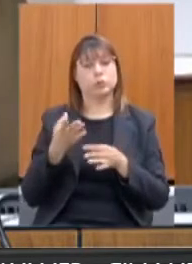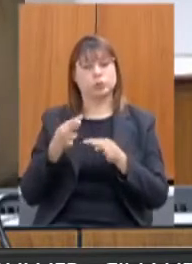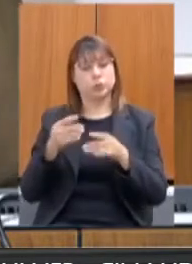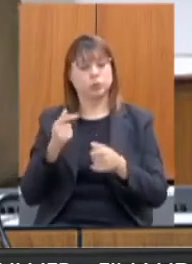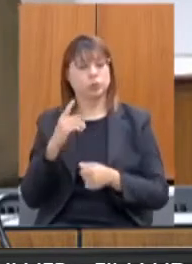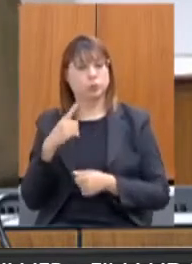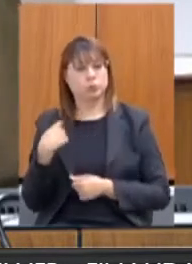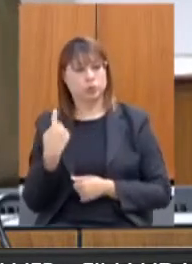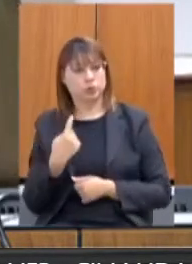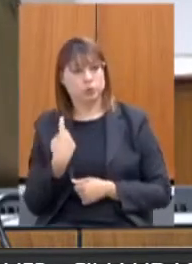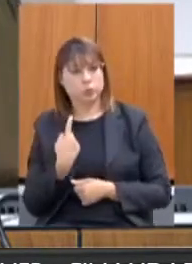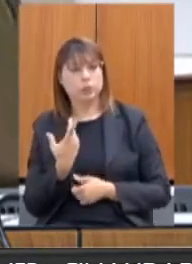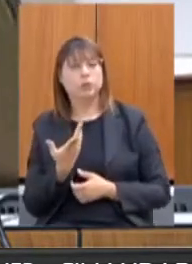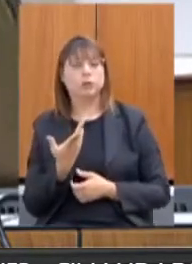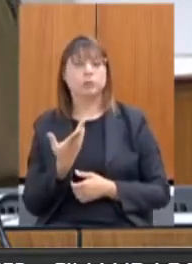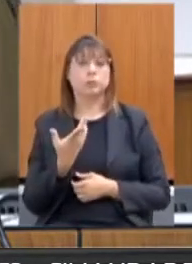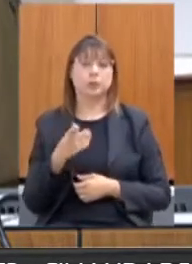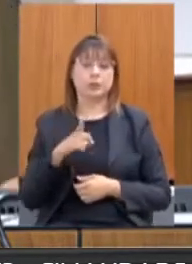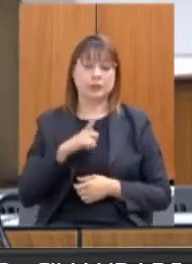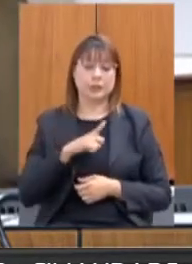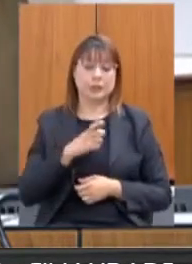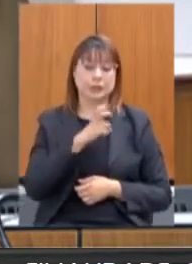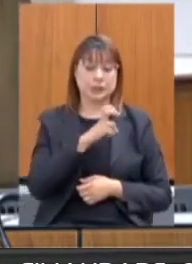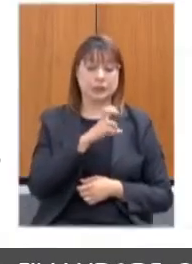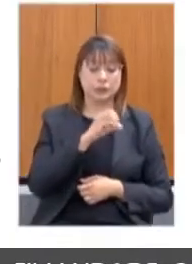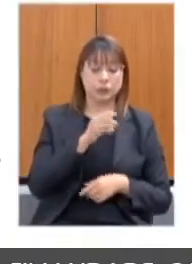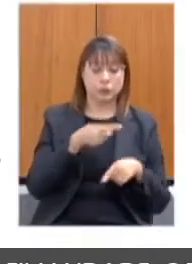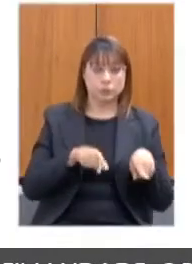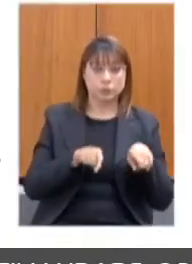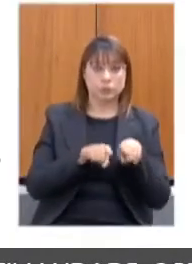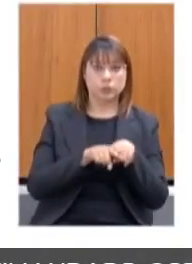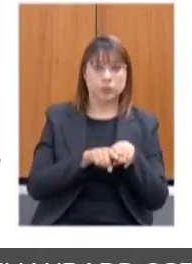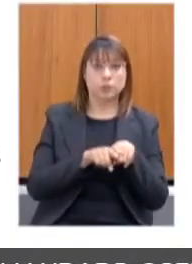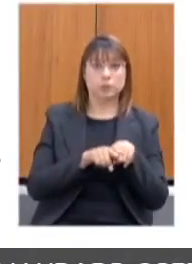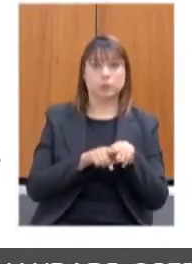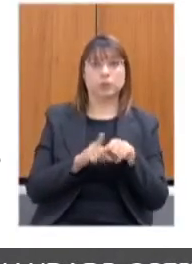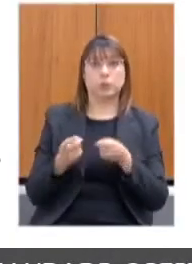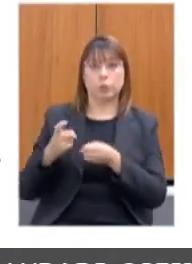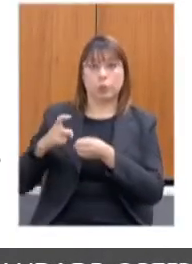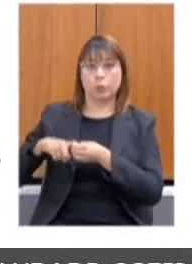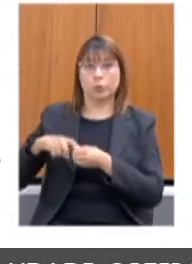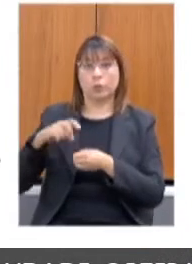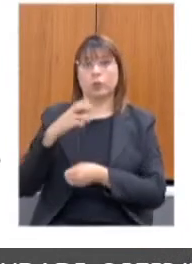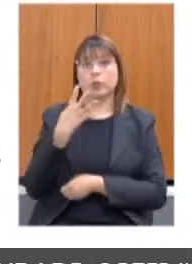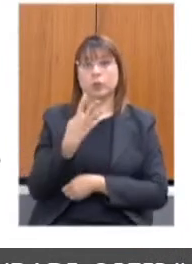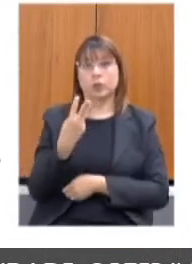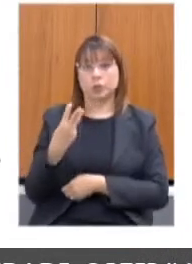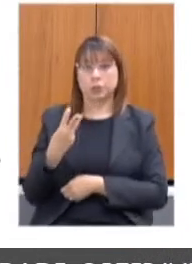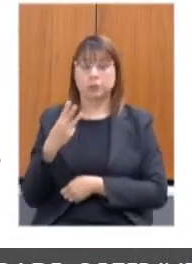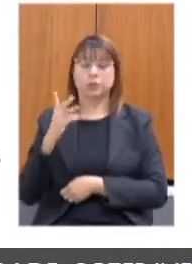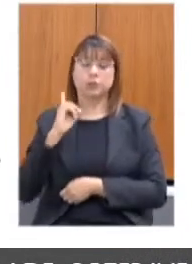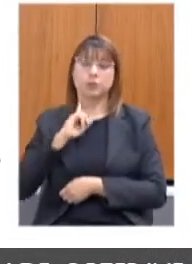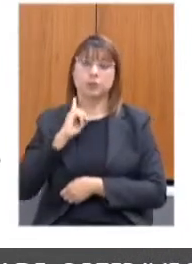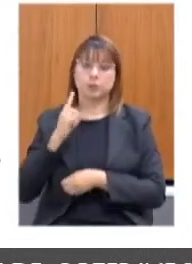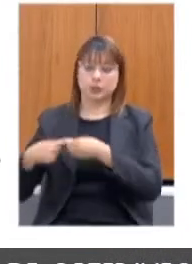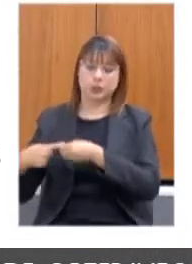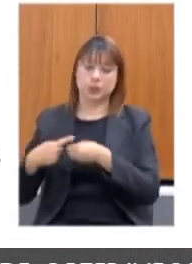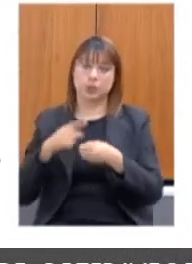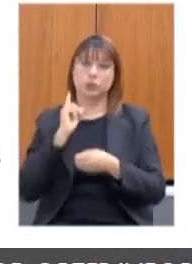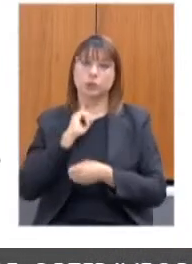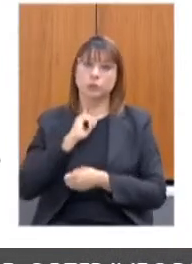conseguimos fazer 50 parcerias e convênios em 42 municípios mineiros, num total investido de R$